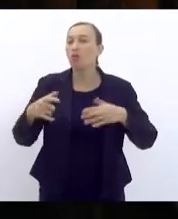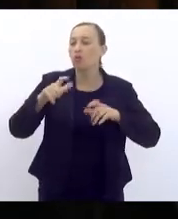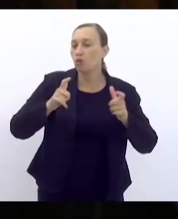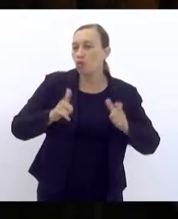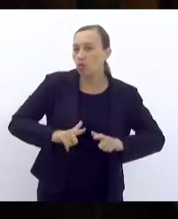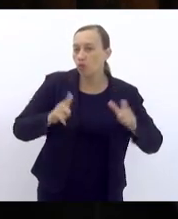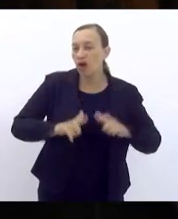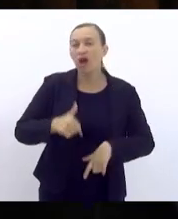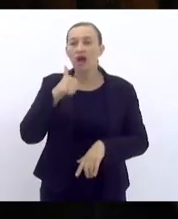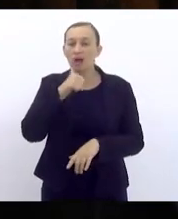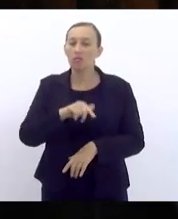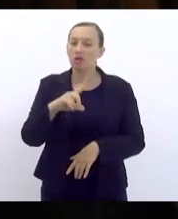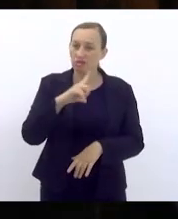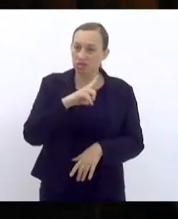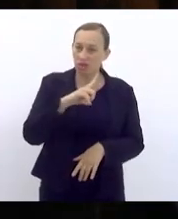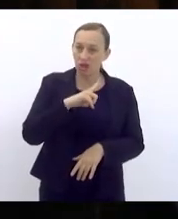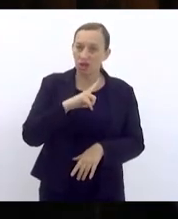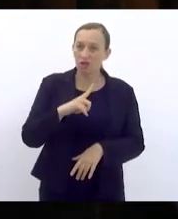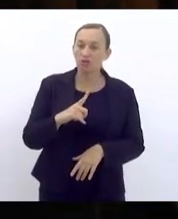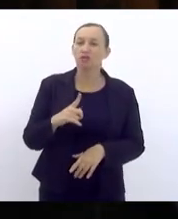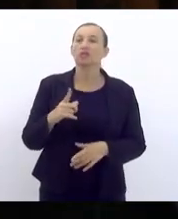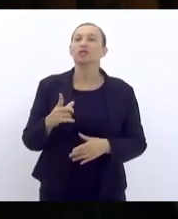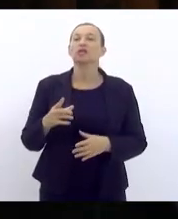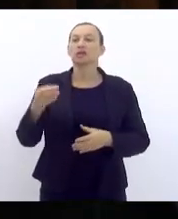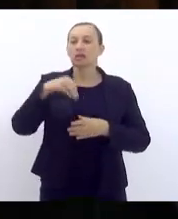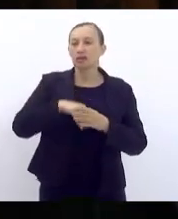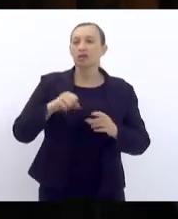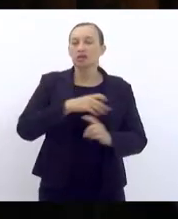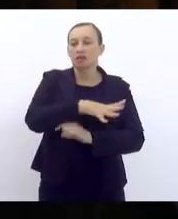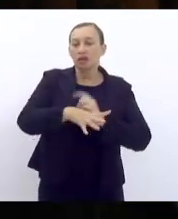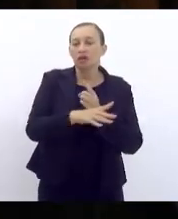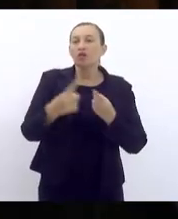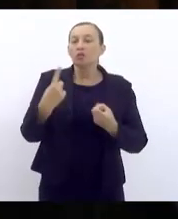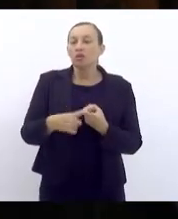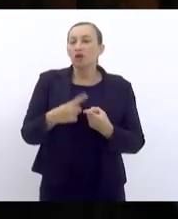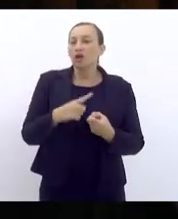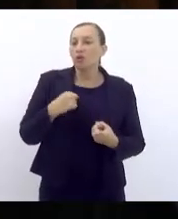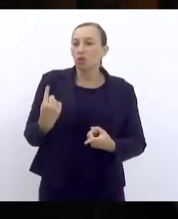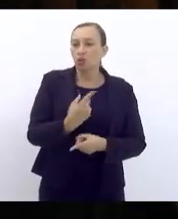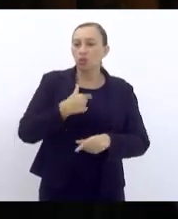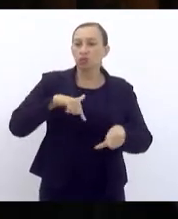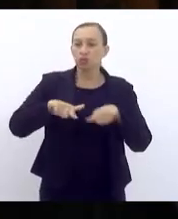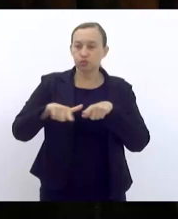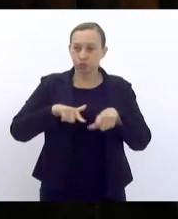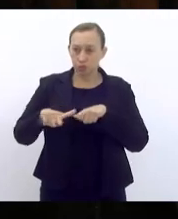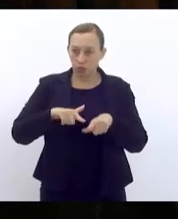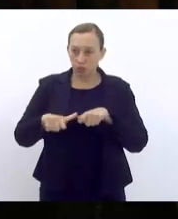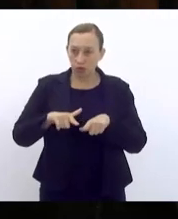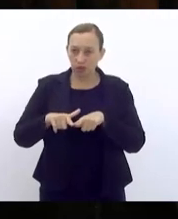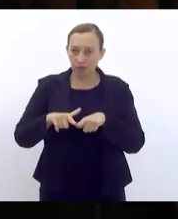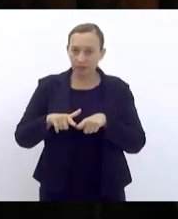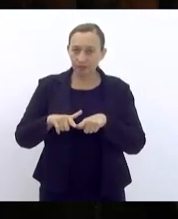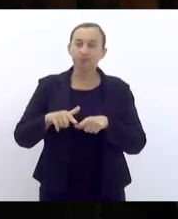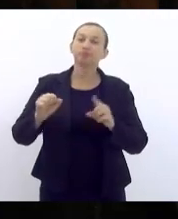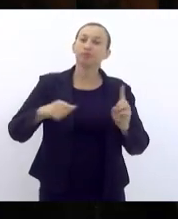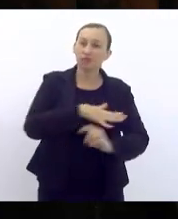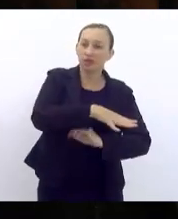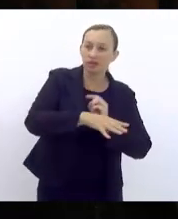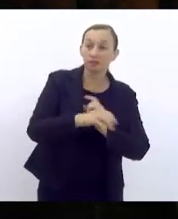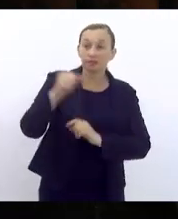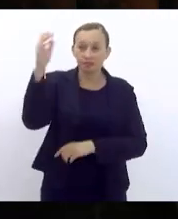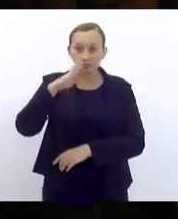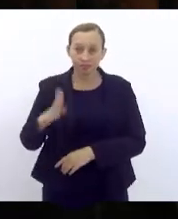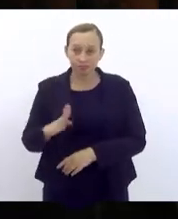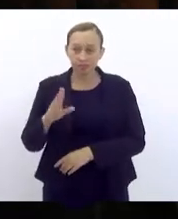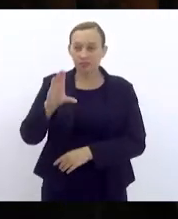as mulheres têm e ocupam nessa sociedade. pois o nosso trabalho, oriundo, inclusive, de uma sociedade, de um Brasil